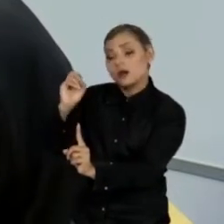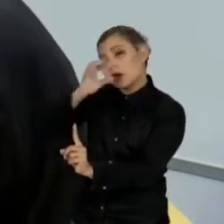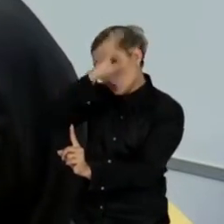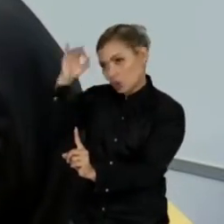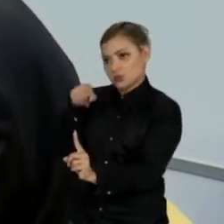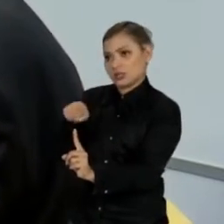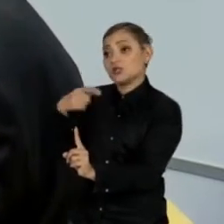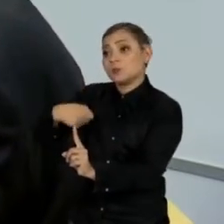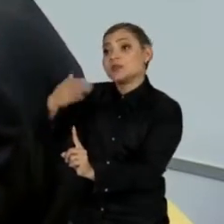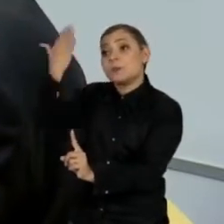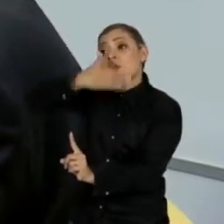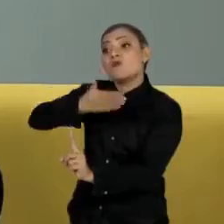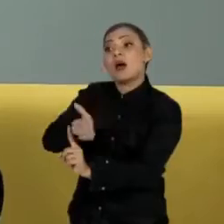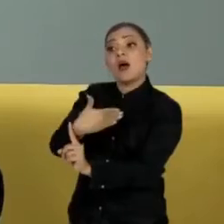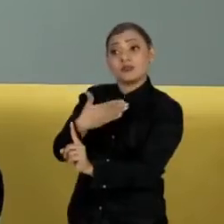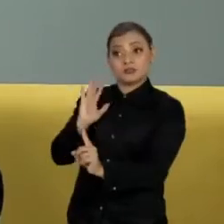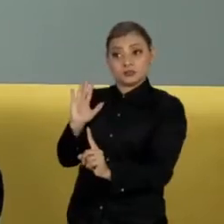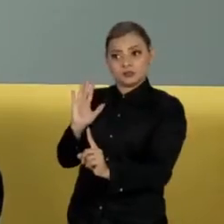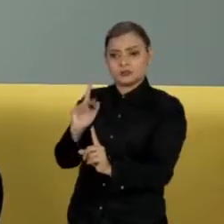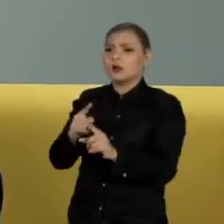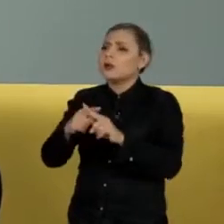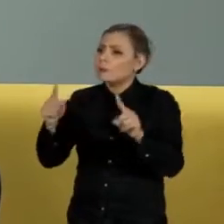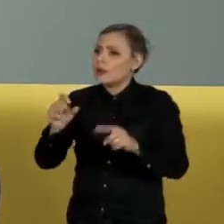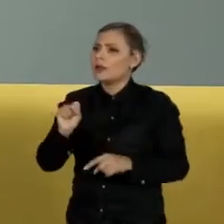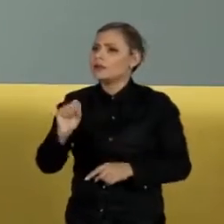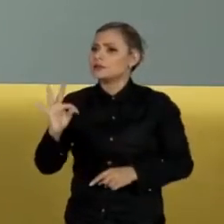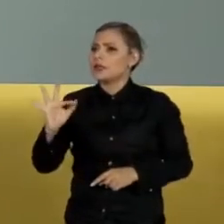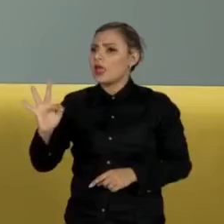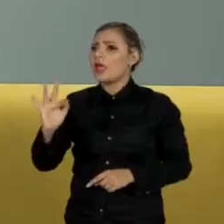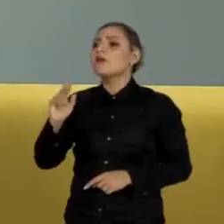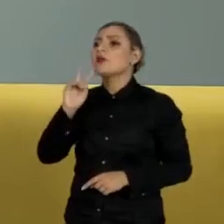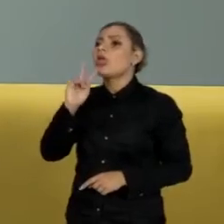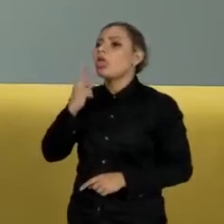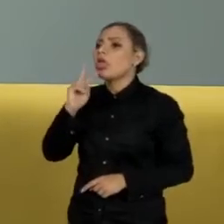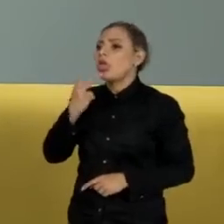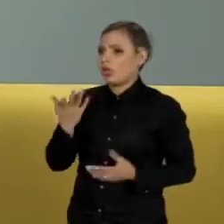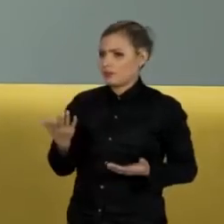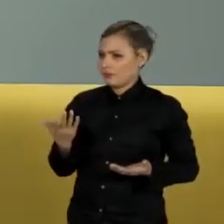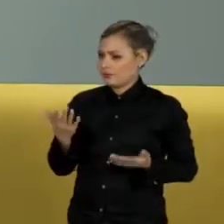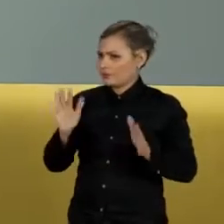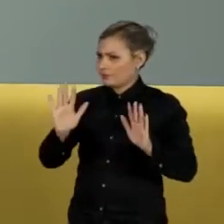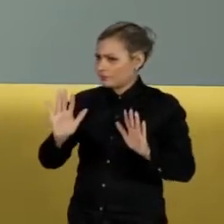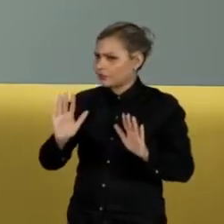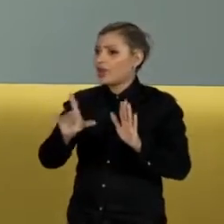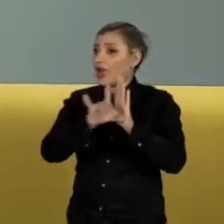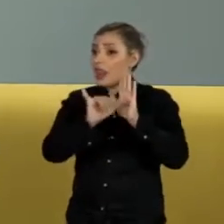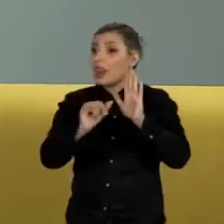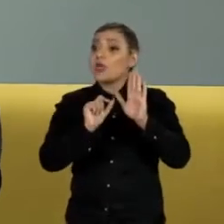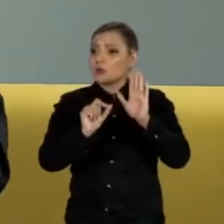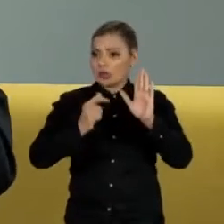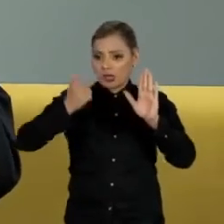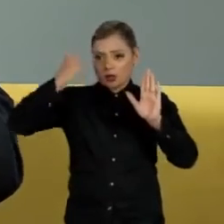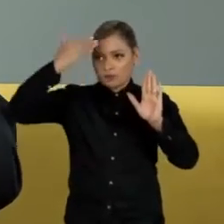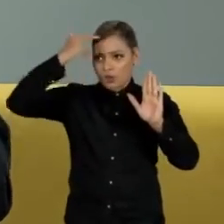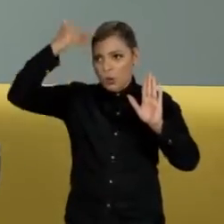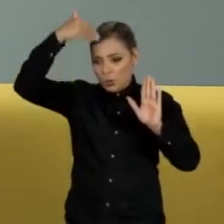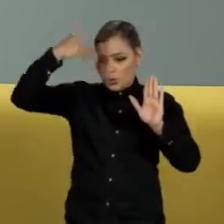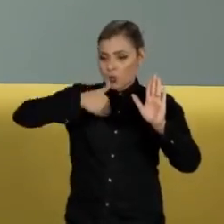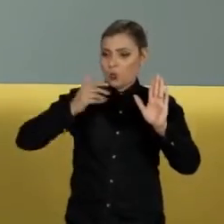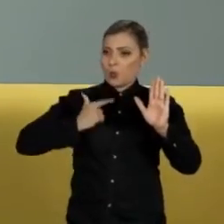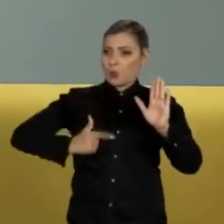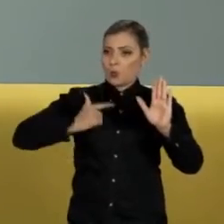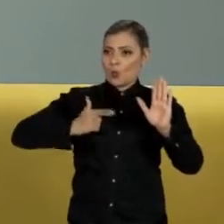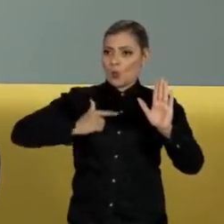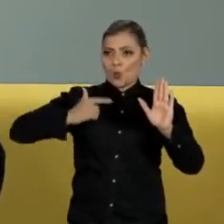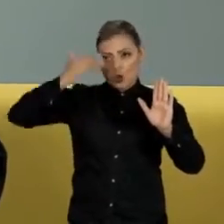Agora, vamos pensar na lei de ficha limpa. A questão fundamental, e que foi a do debate